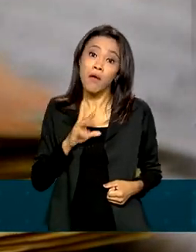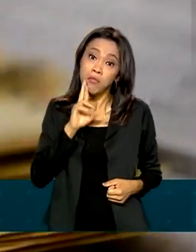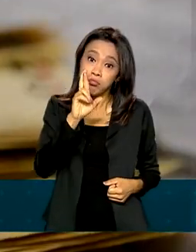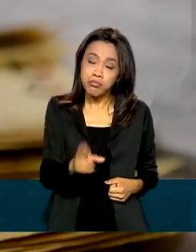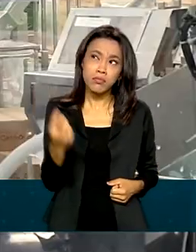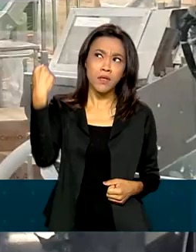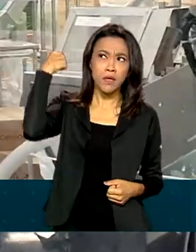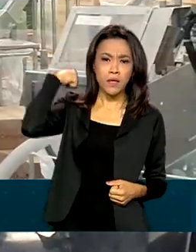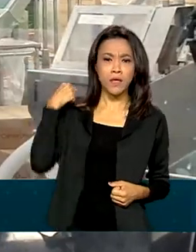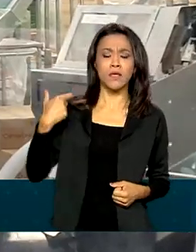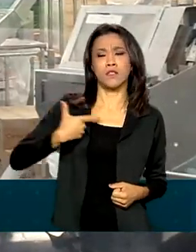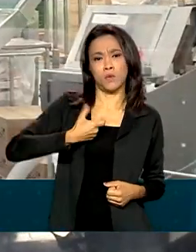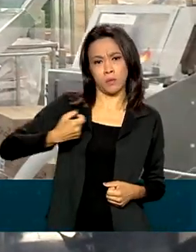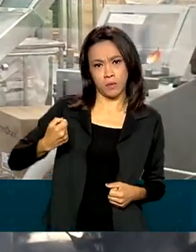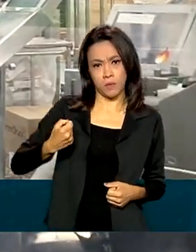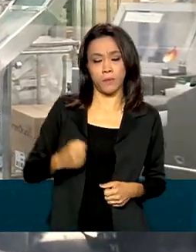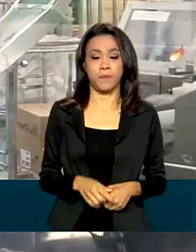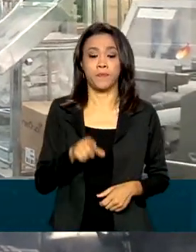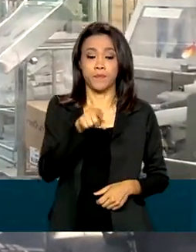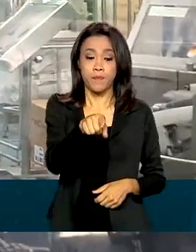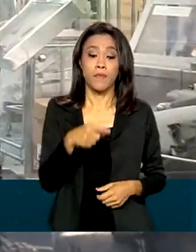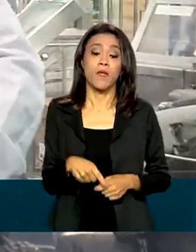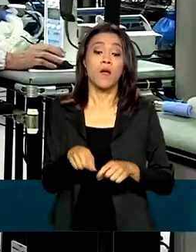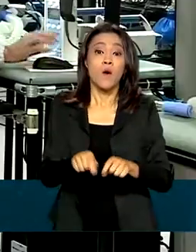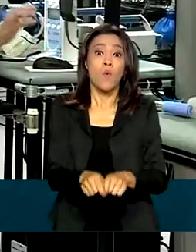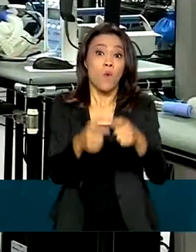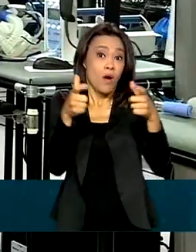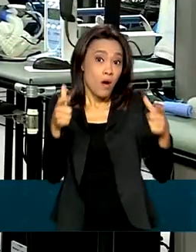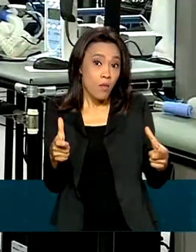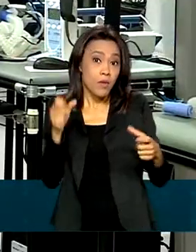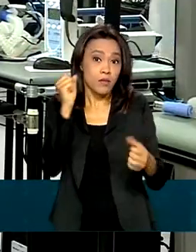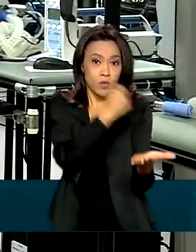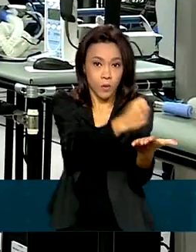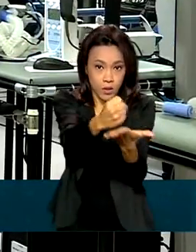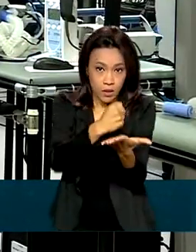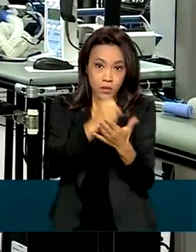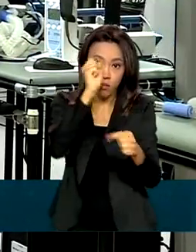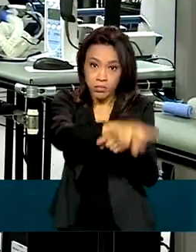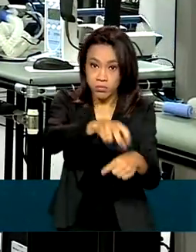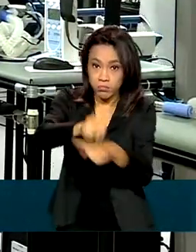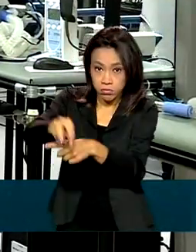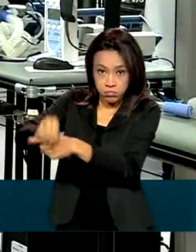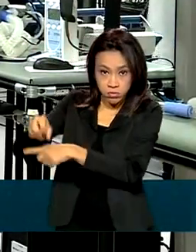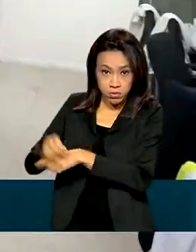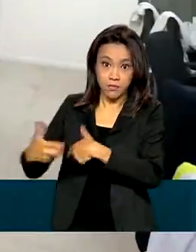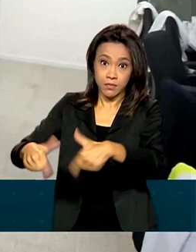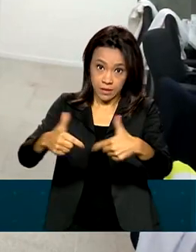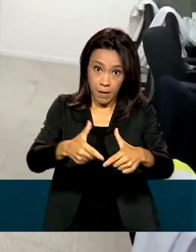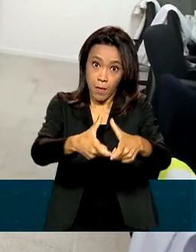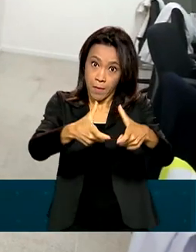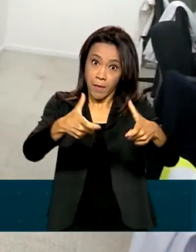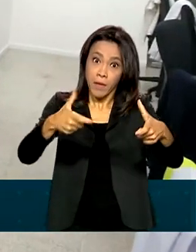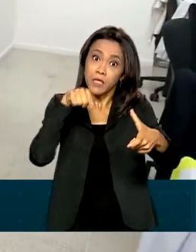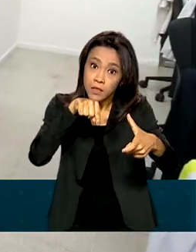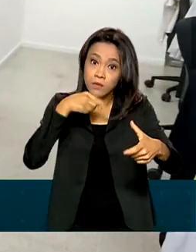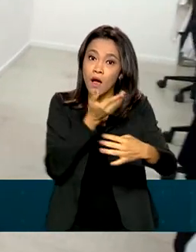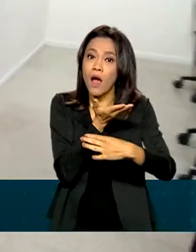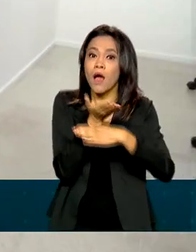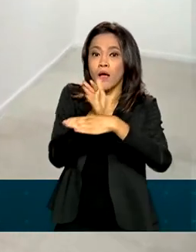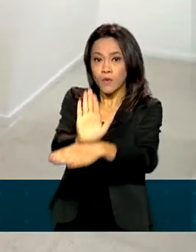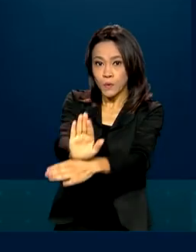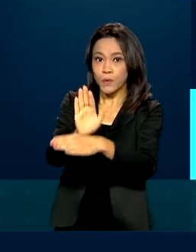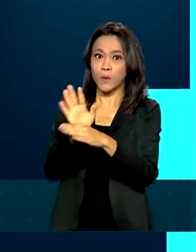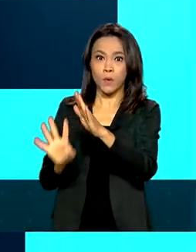o ano 2000. O aumento da massa salarial com uma quantidade maior de pessoas empregadas ajudou na soma